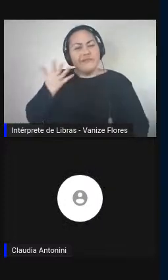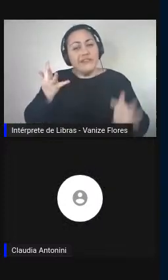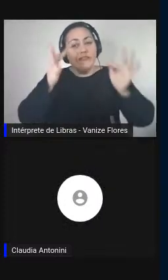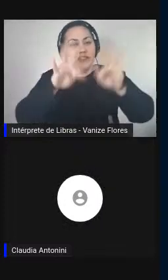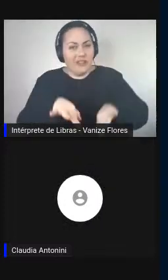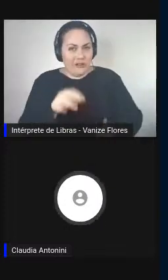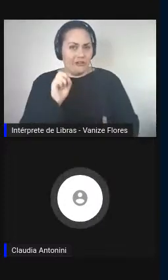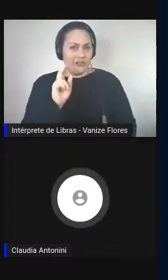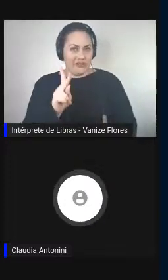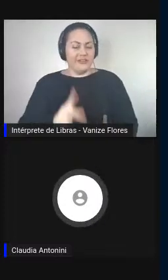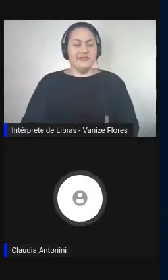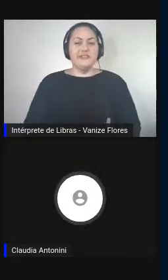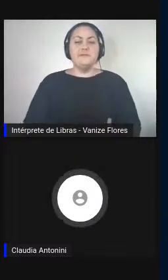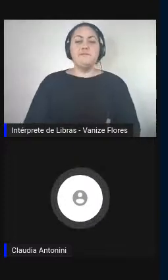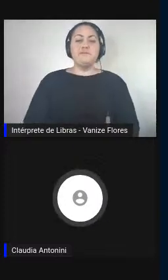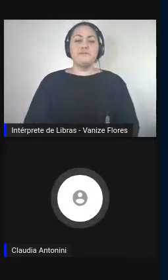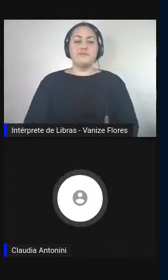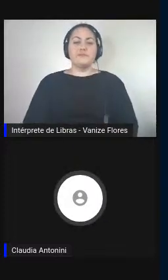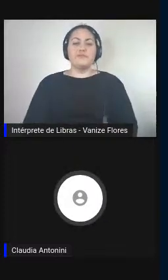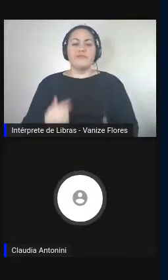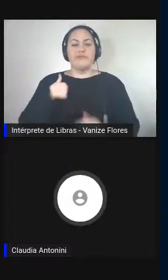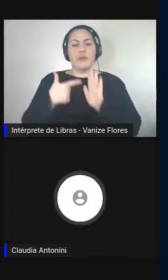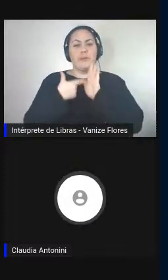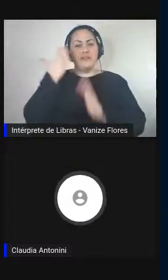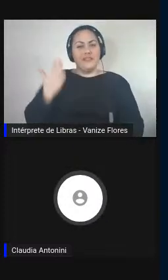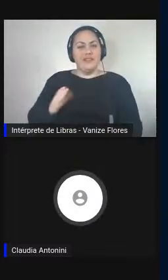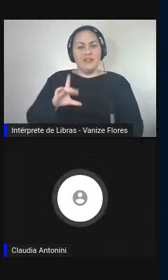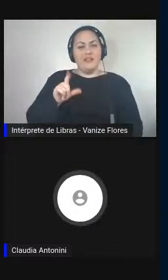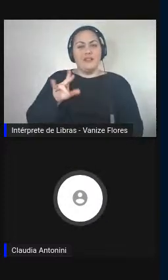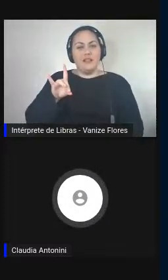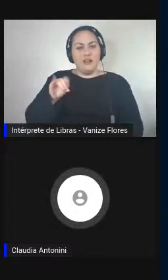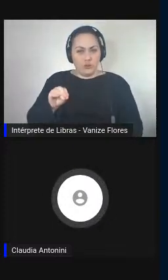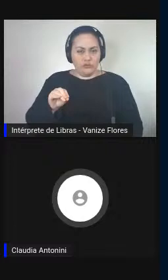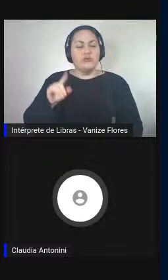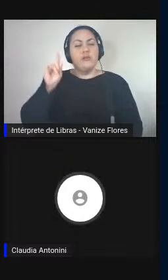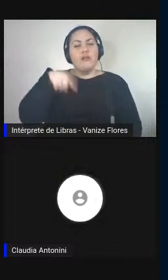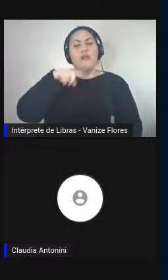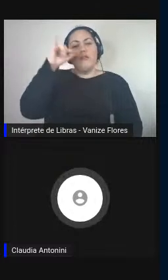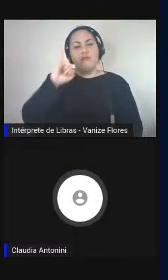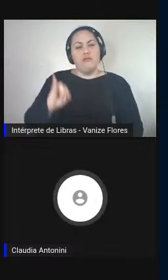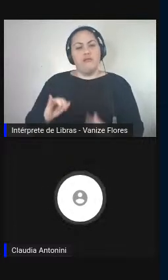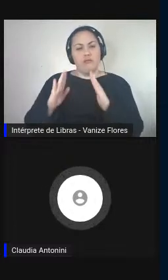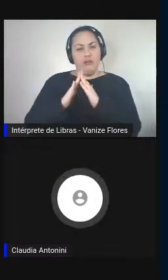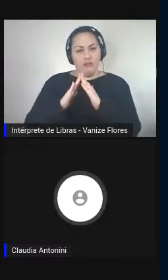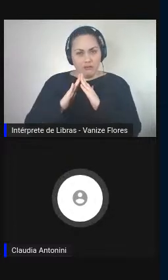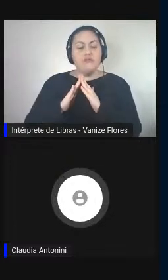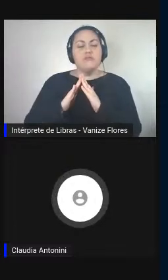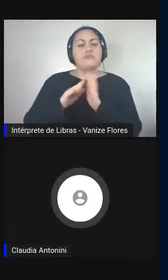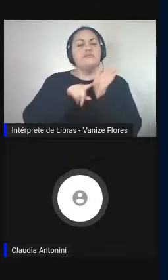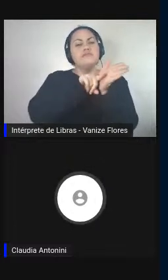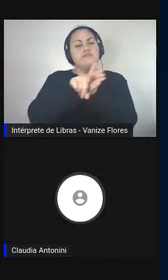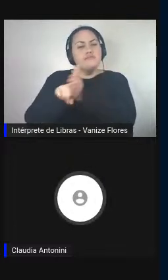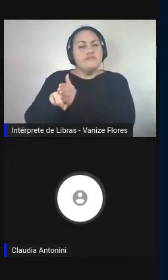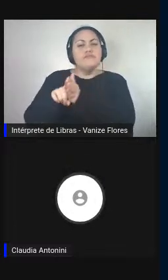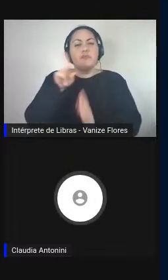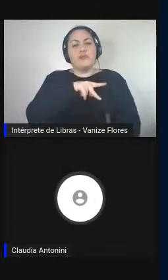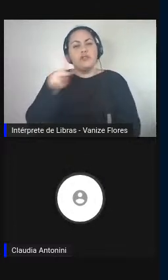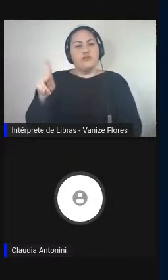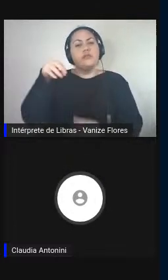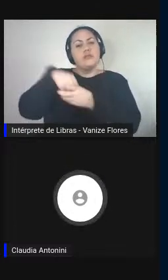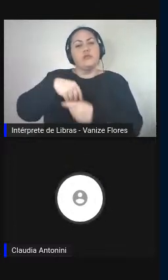Então, vou apresentar o Cláudio, Cláudio Fantinuoli é italiano, pesquisador e docente na